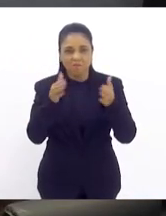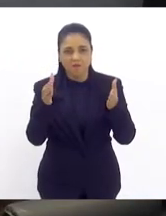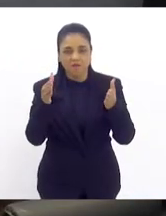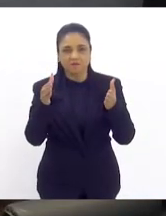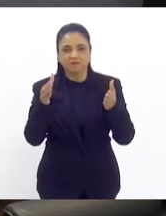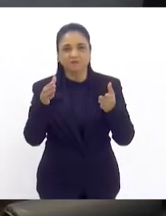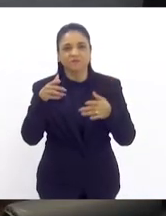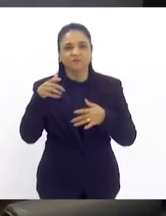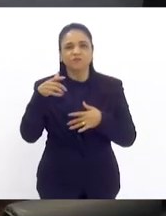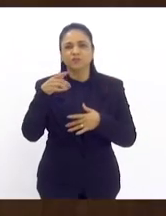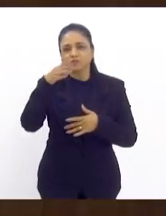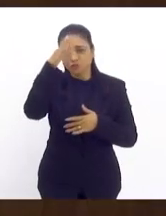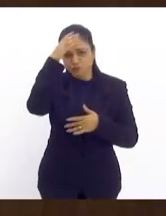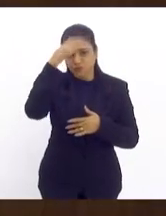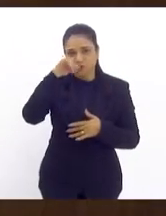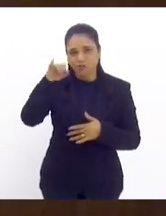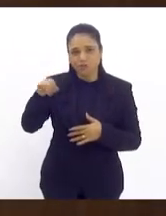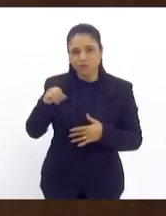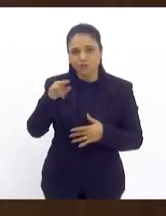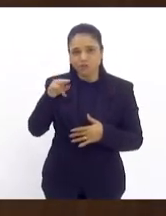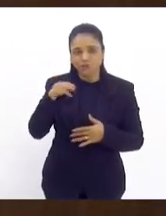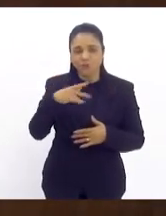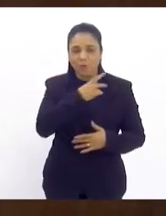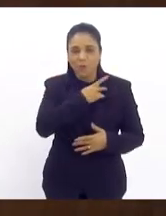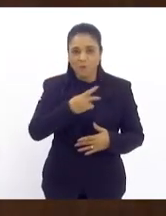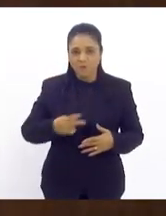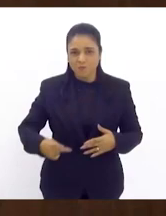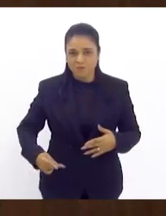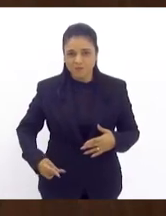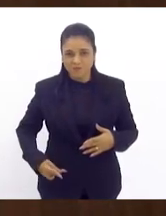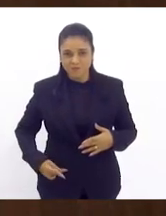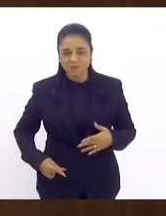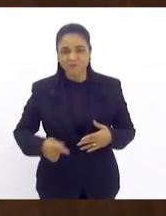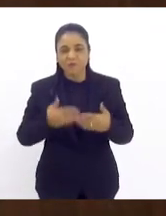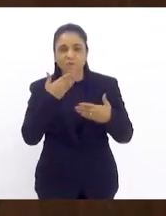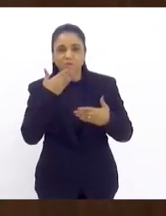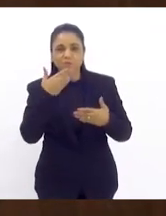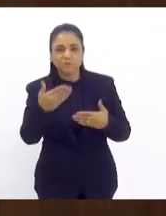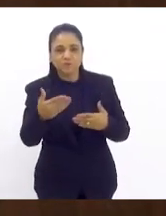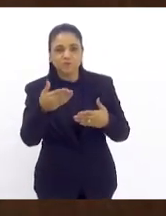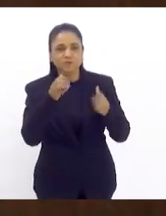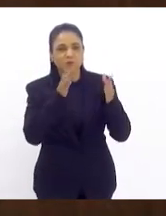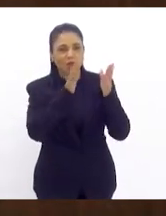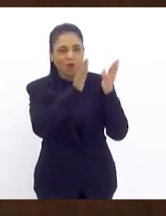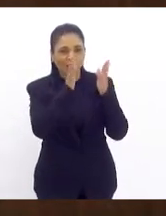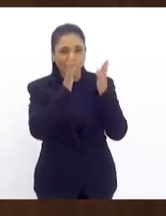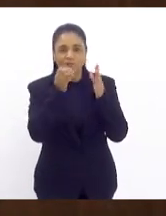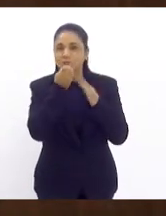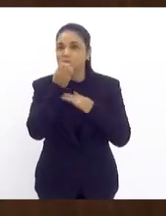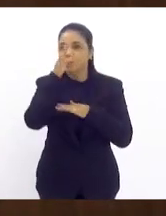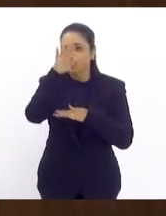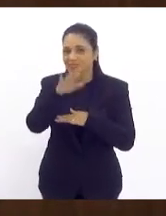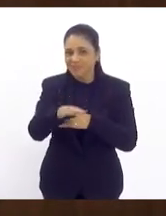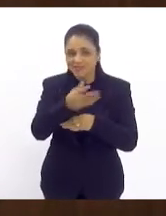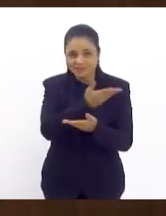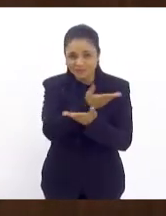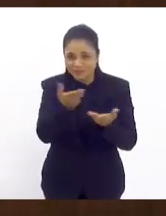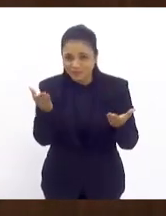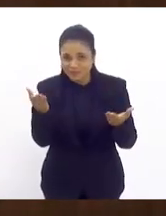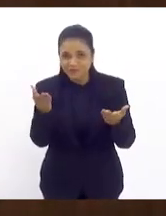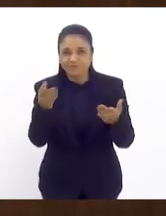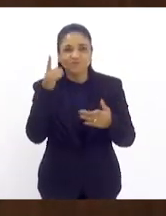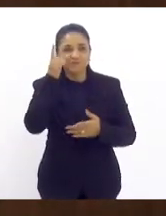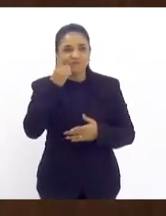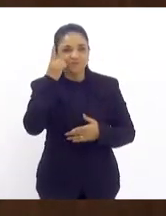tia Ju. Presidente, eu queria pedir pela ordem, rapidamente, senhor presidente, boa tarde a todos e todas, deputados e